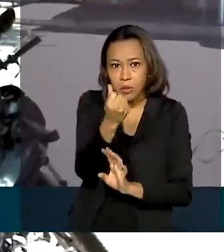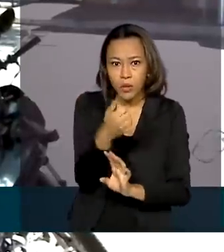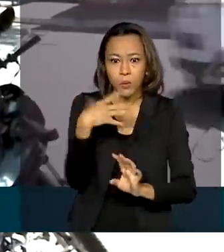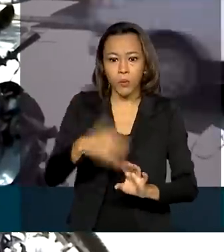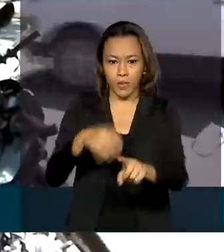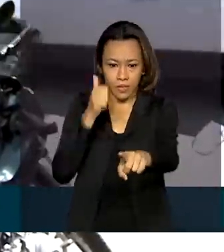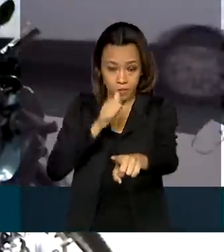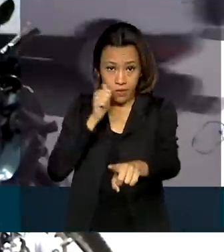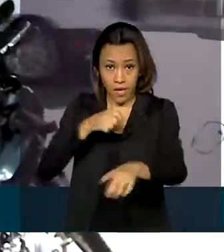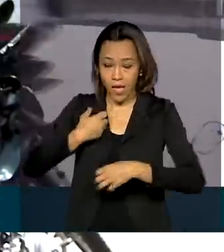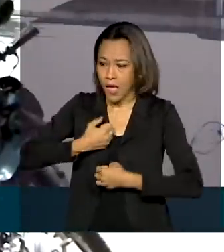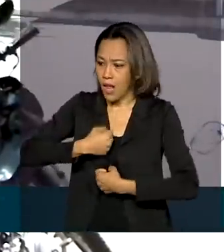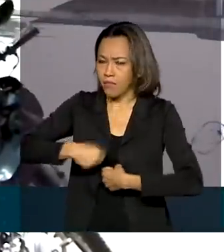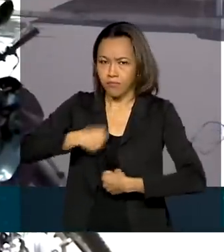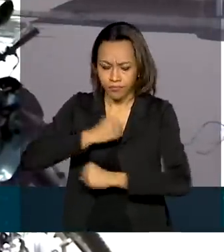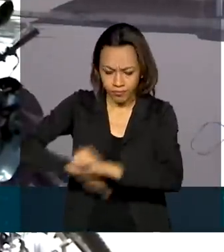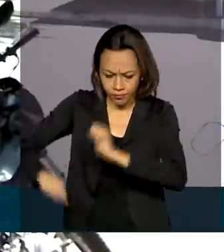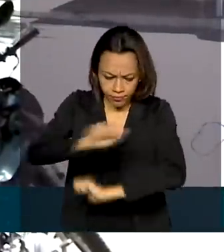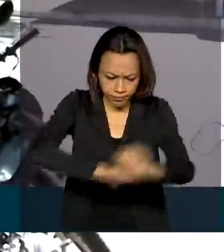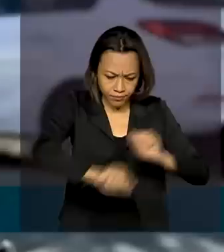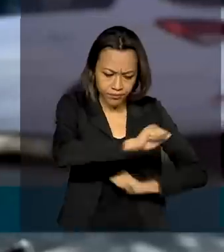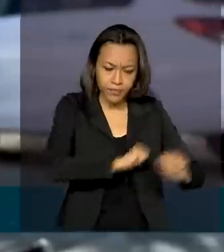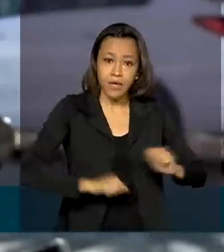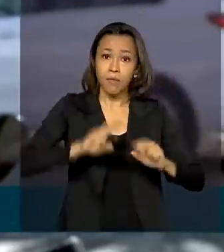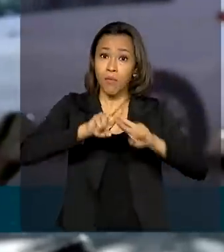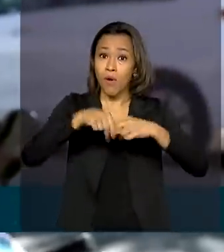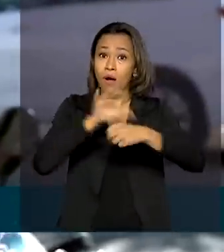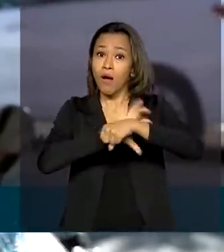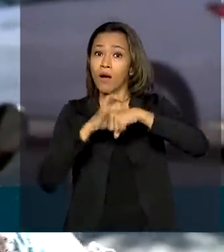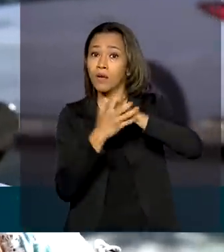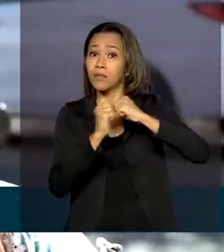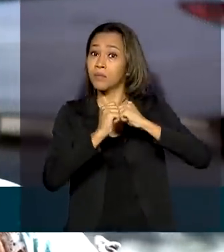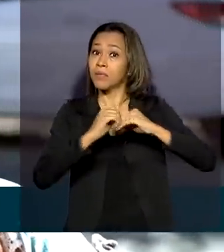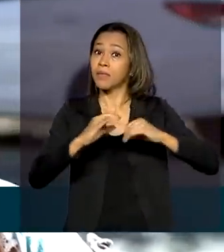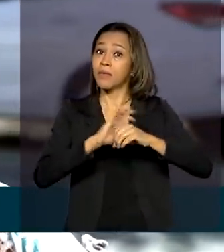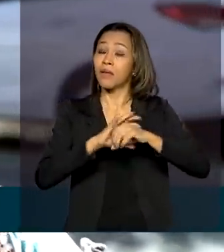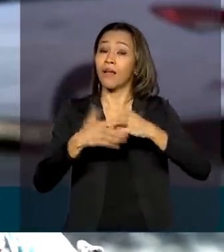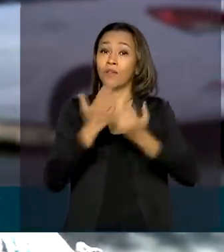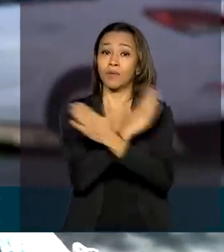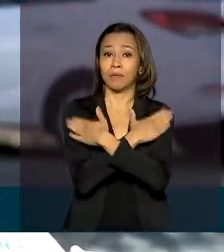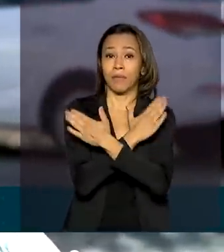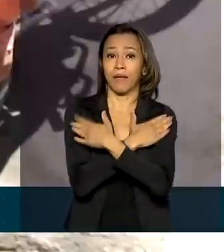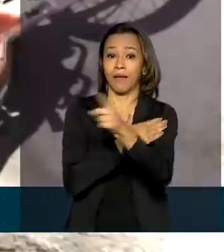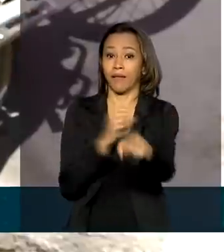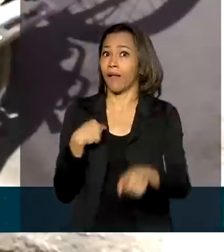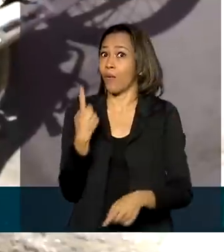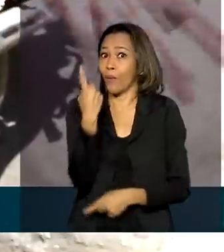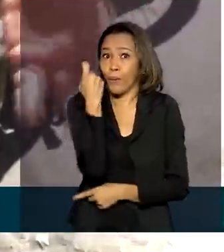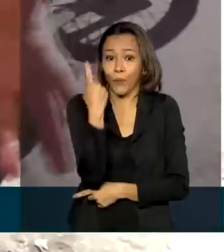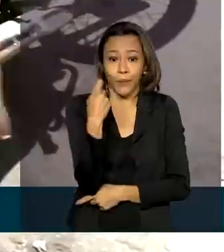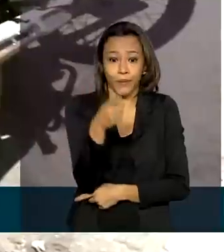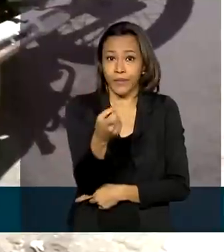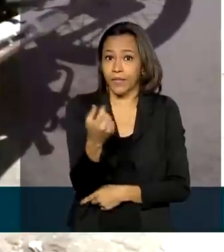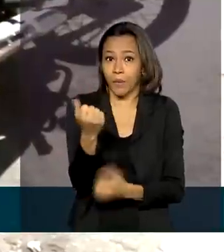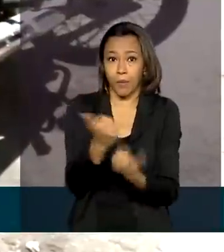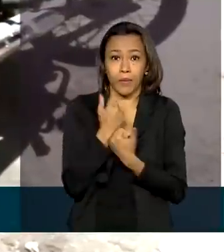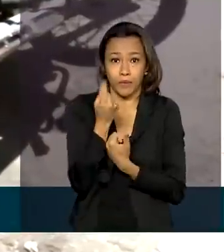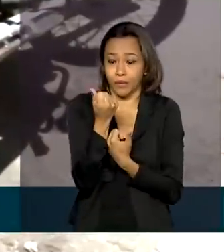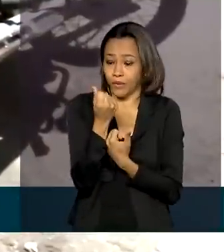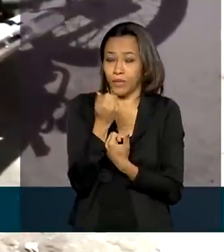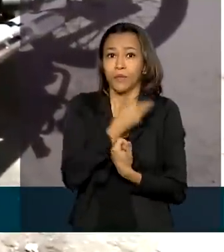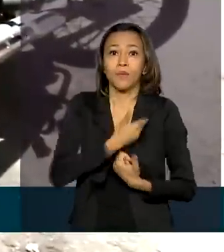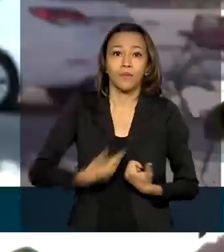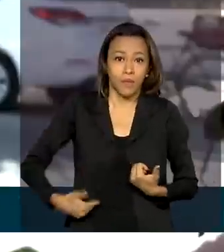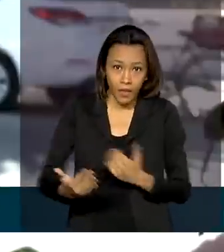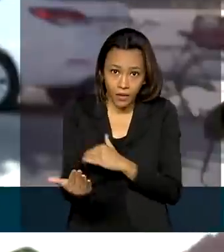faxina, mas com a pandemia perdeu os clientes. O auxílio tem sido a única fonte de renda dela e das quatro pessoas que